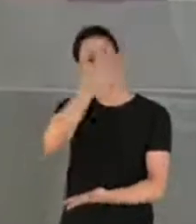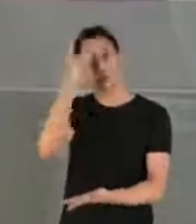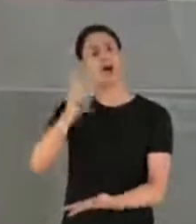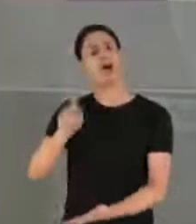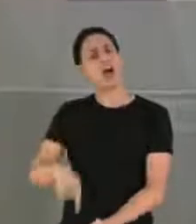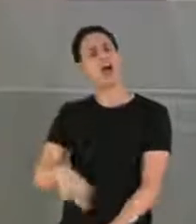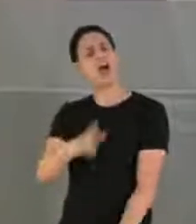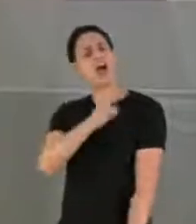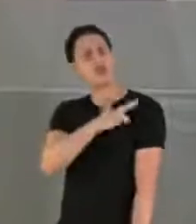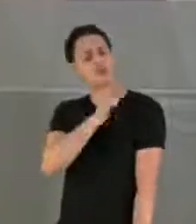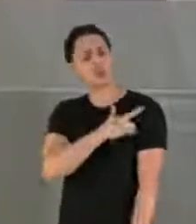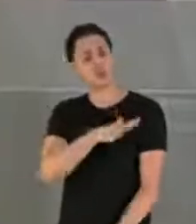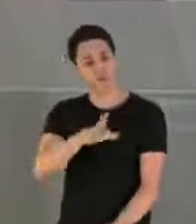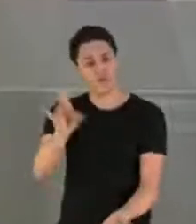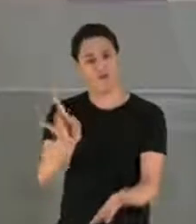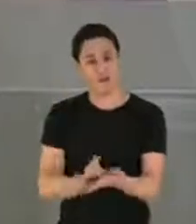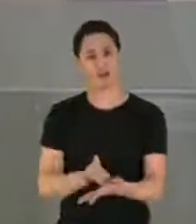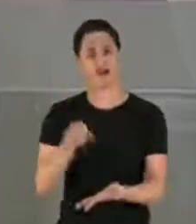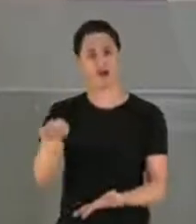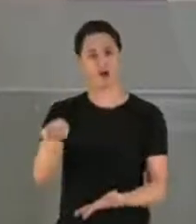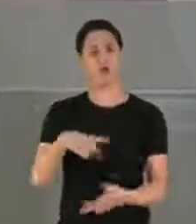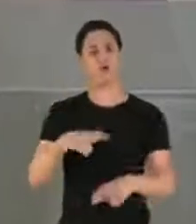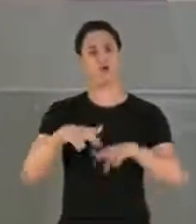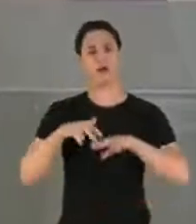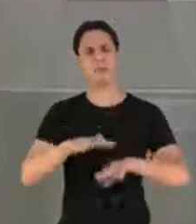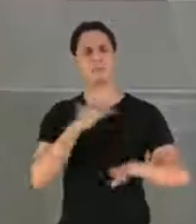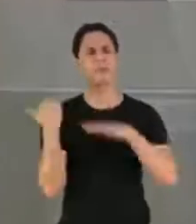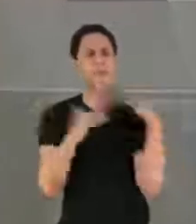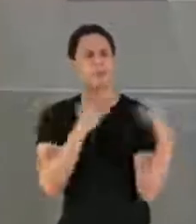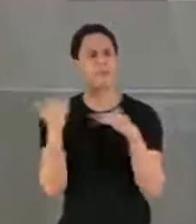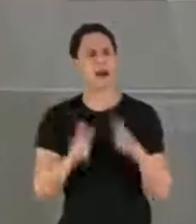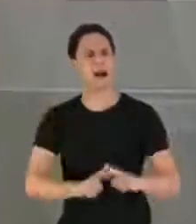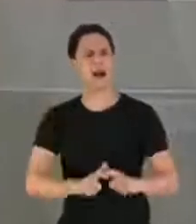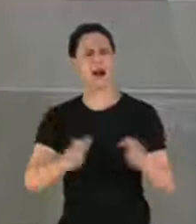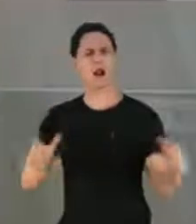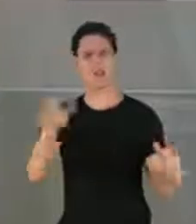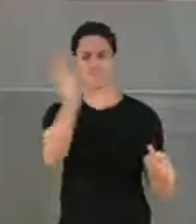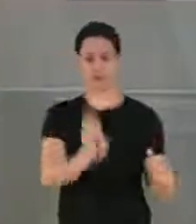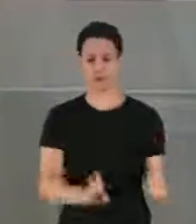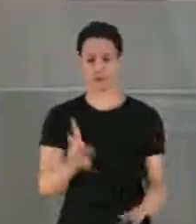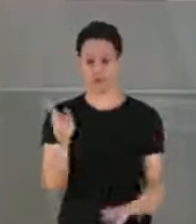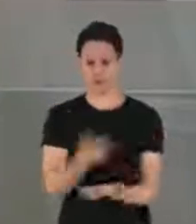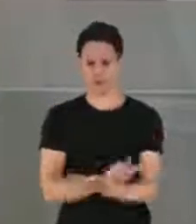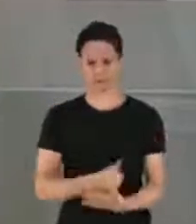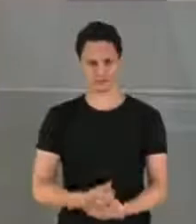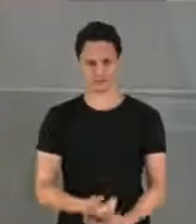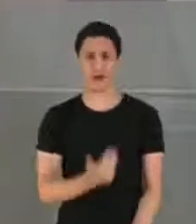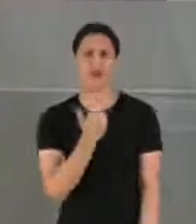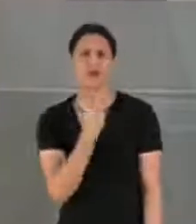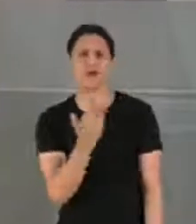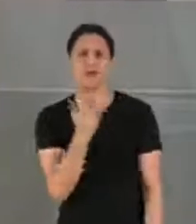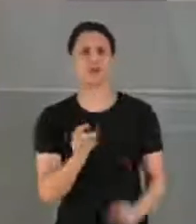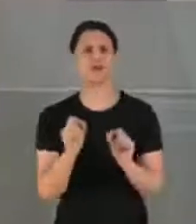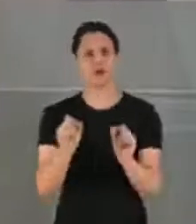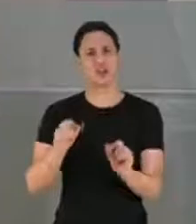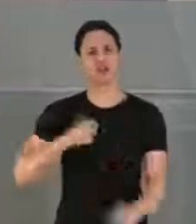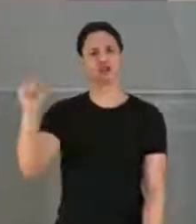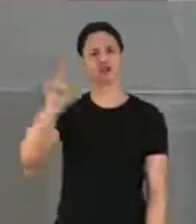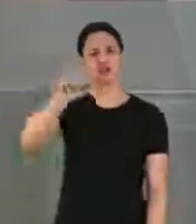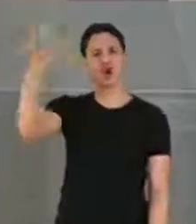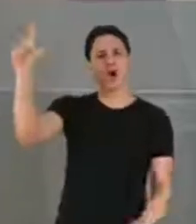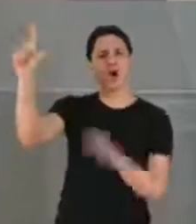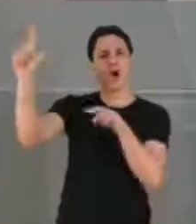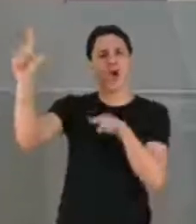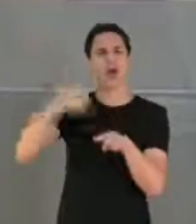responsáveis por esse morticínio que aconteceu no Brasil. Não adianta tapar o sol com a peneira, não adianta vir com